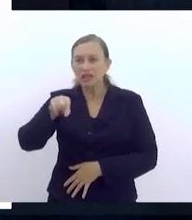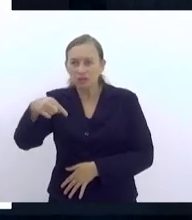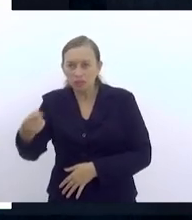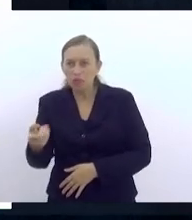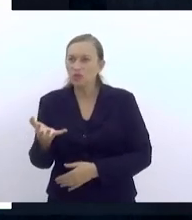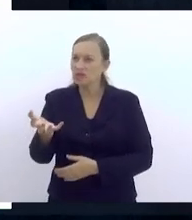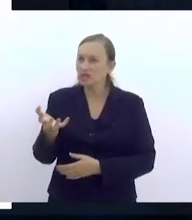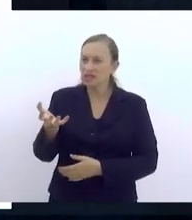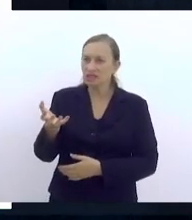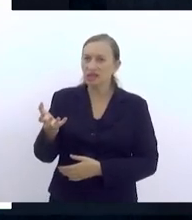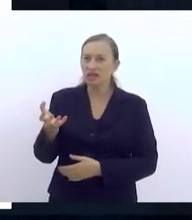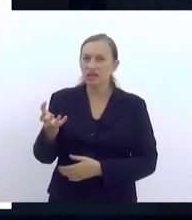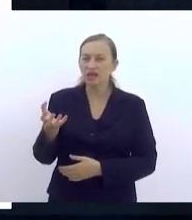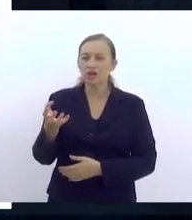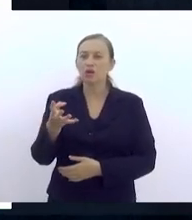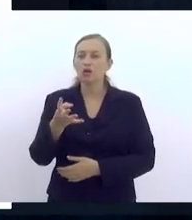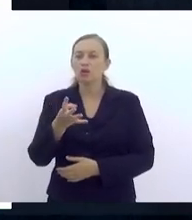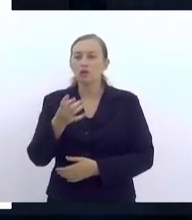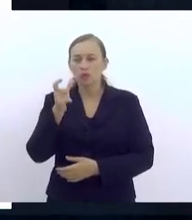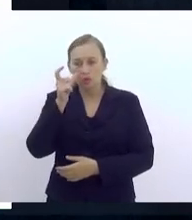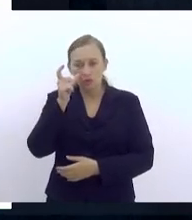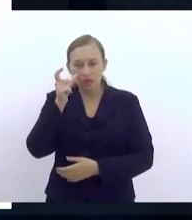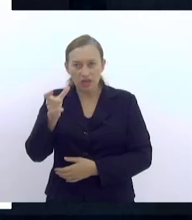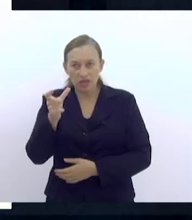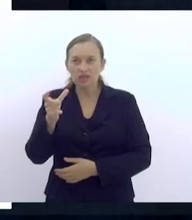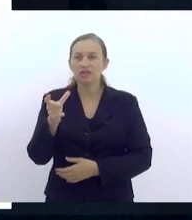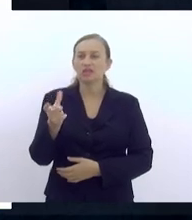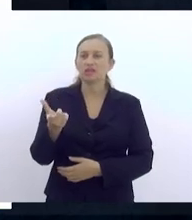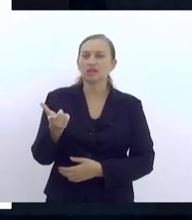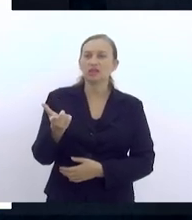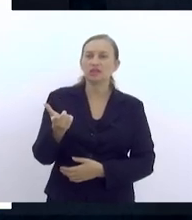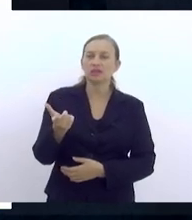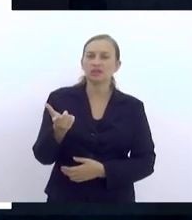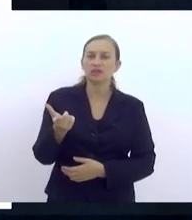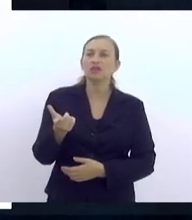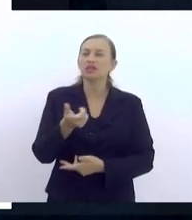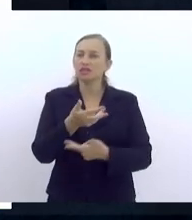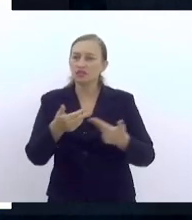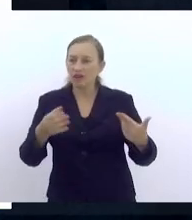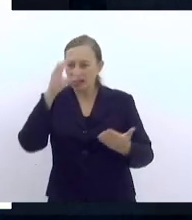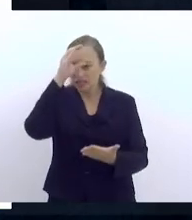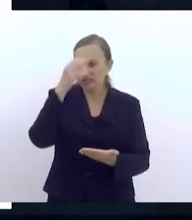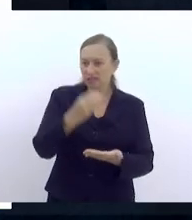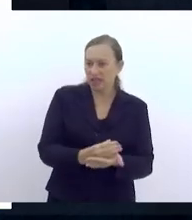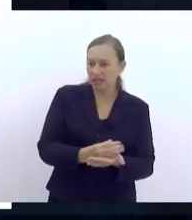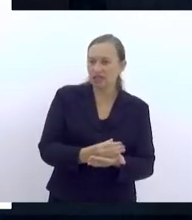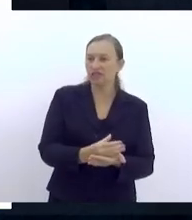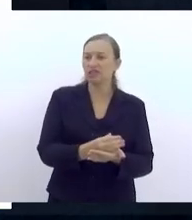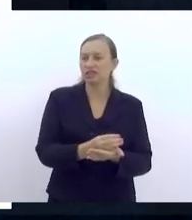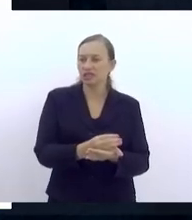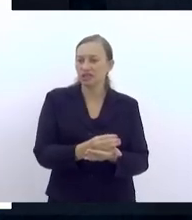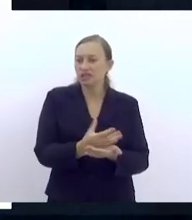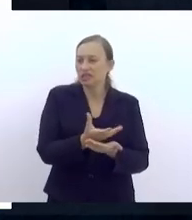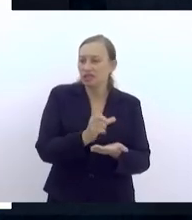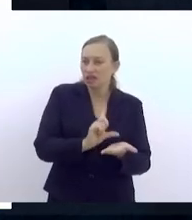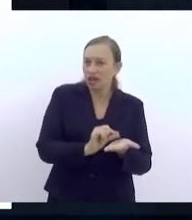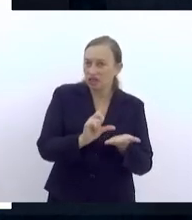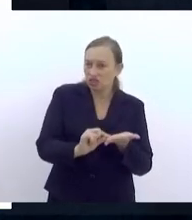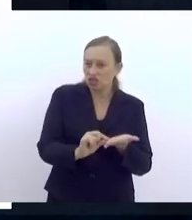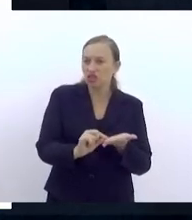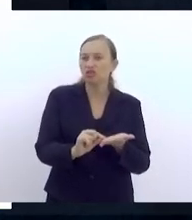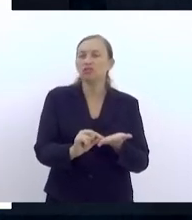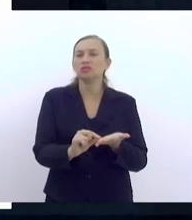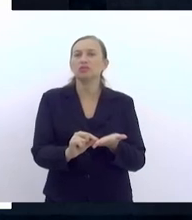se alguém tiver interesse, eu também tenho uma banca de teses, dissertações que falam sobre experiências bem-sucedidas,